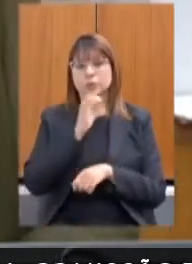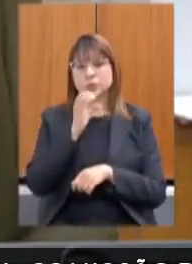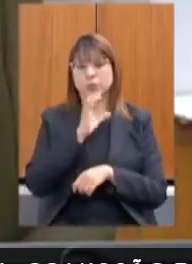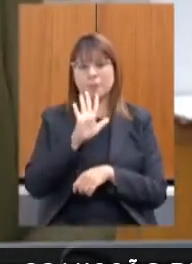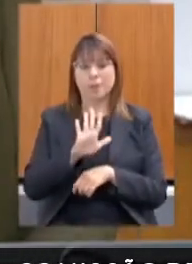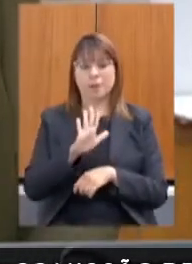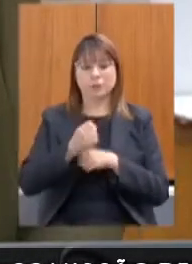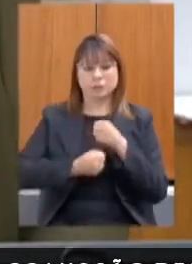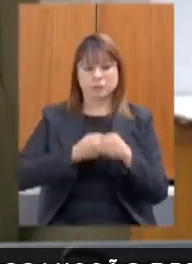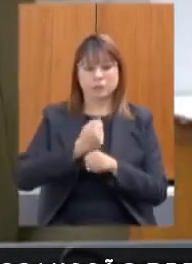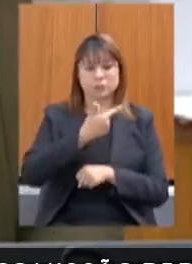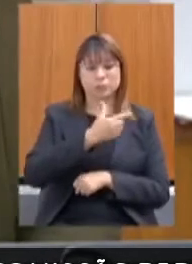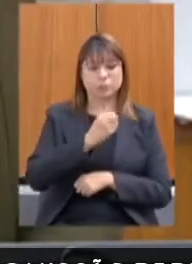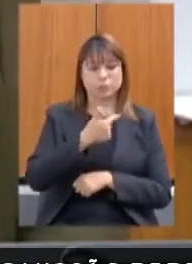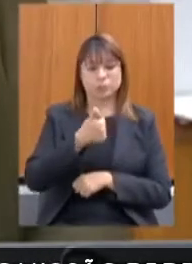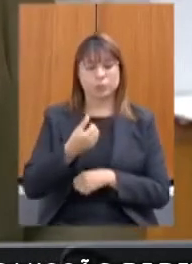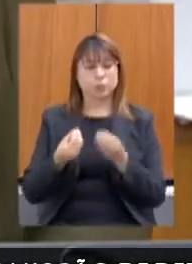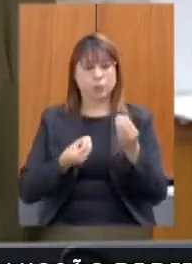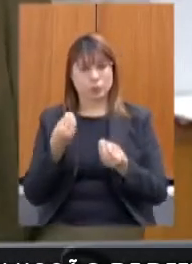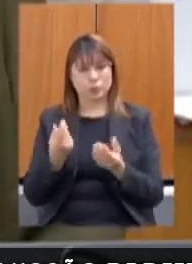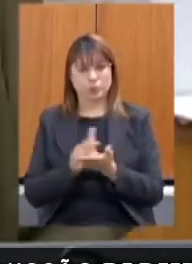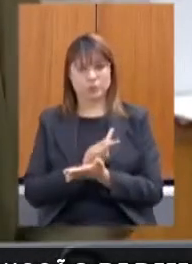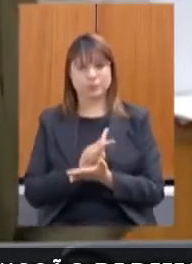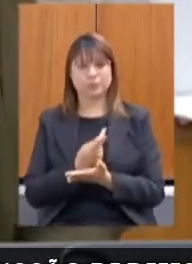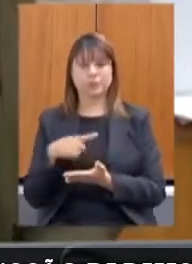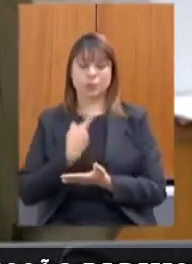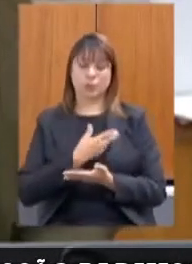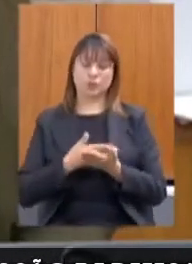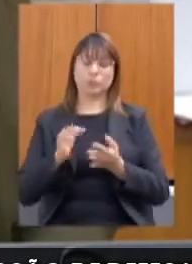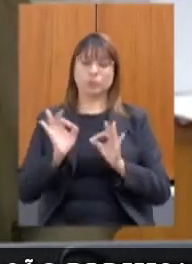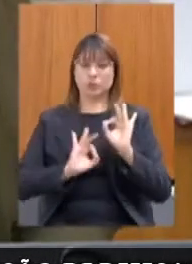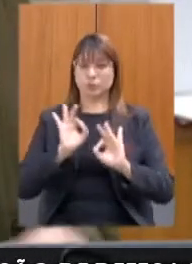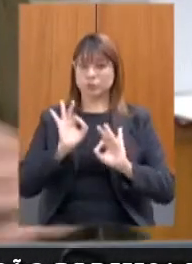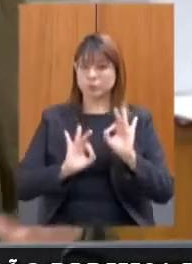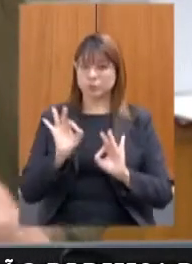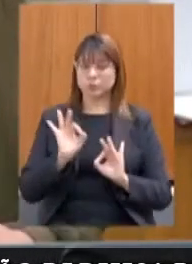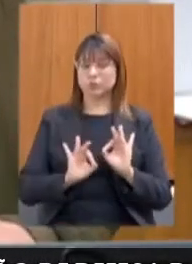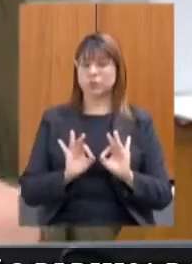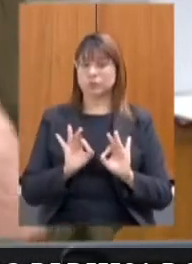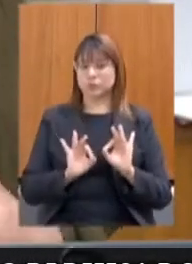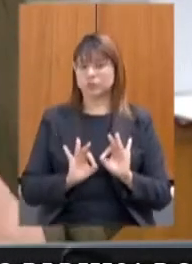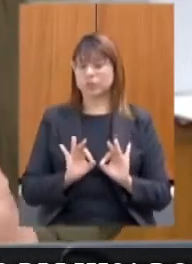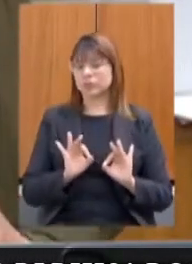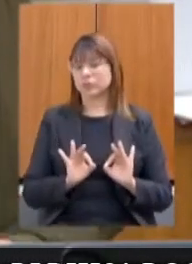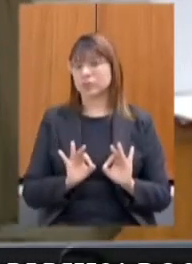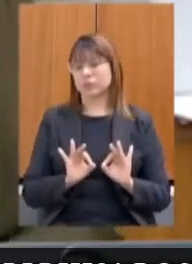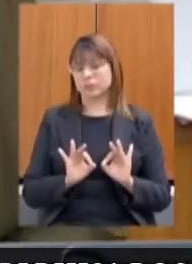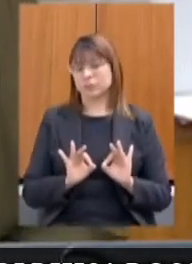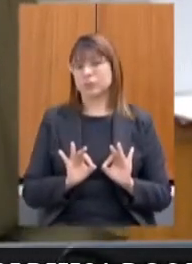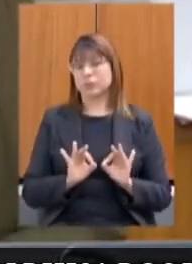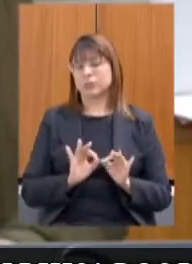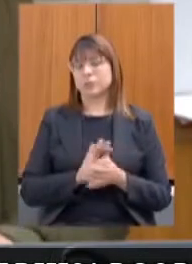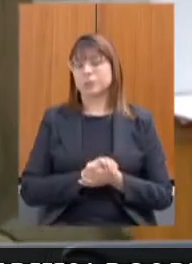de 2021, nos preocupa muito. Nós estamos elaborando um plano com várias ações,